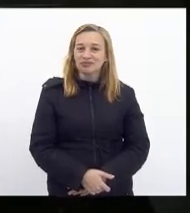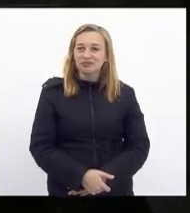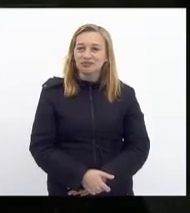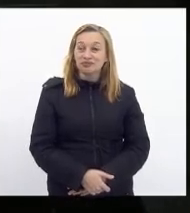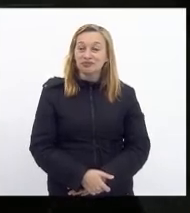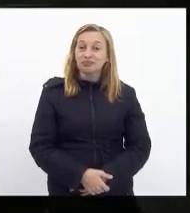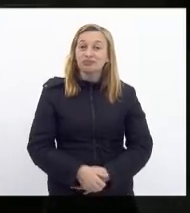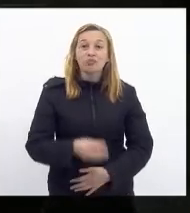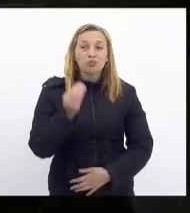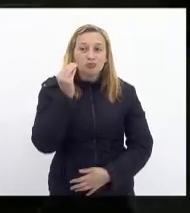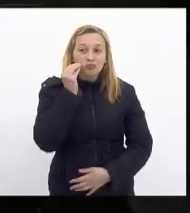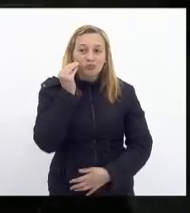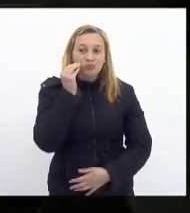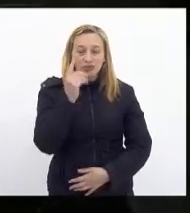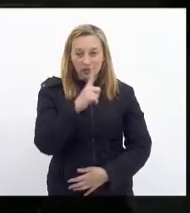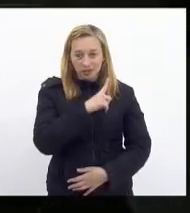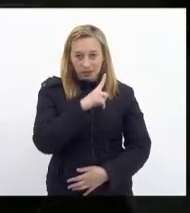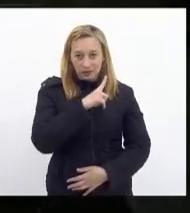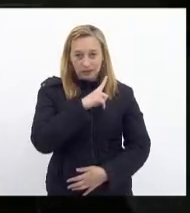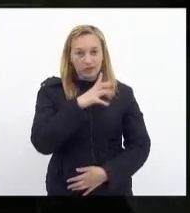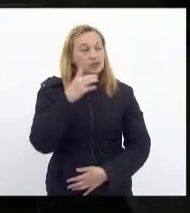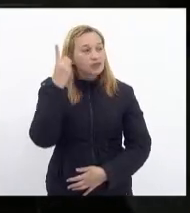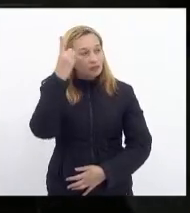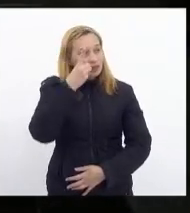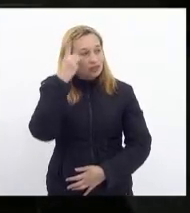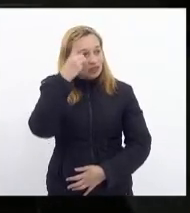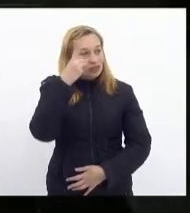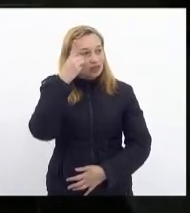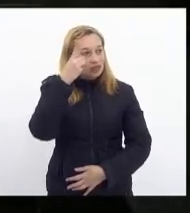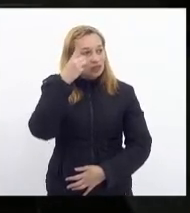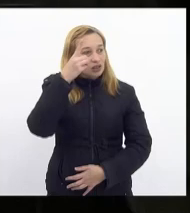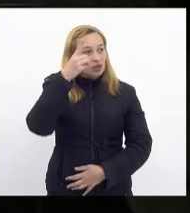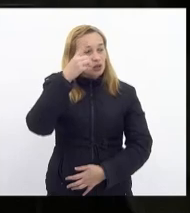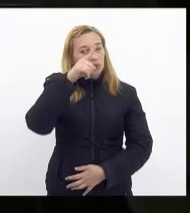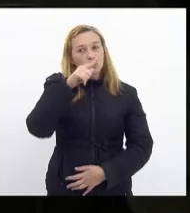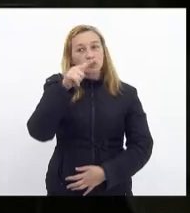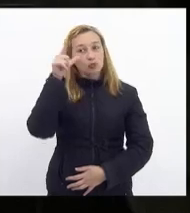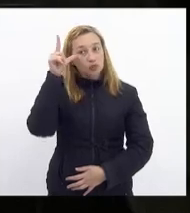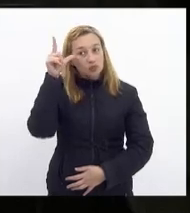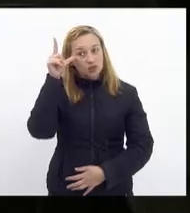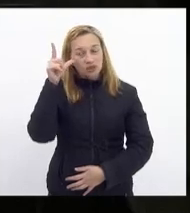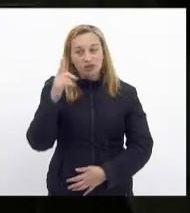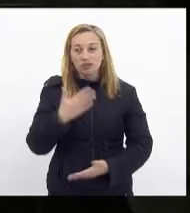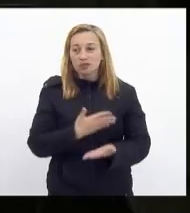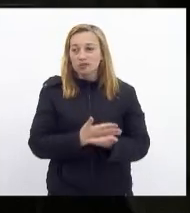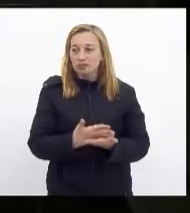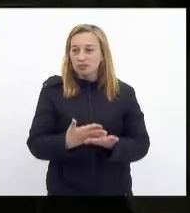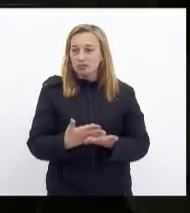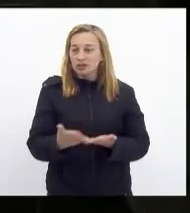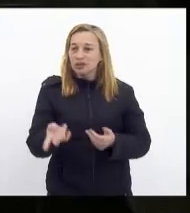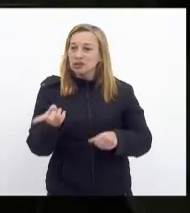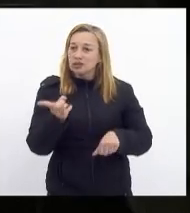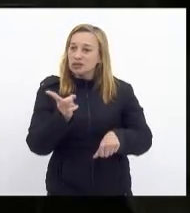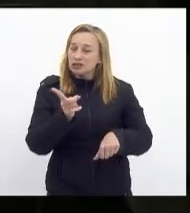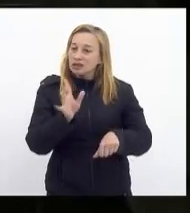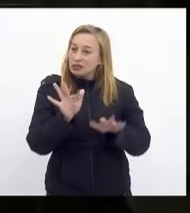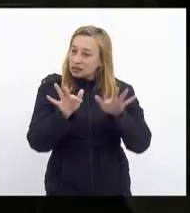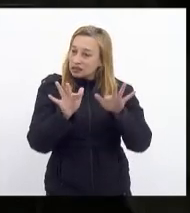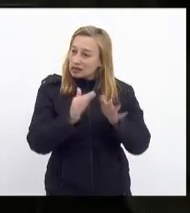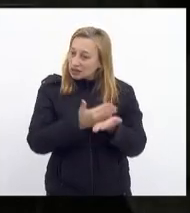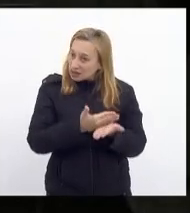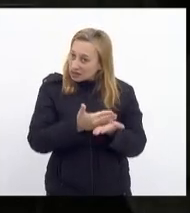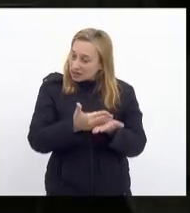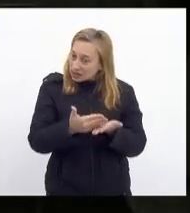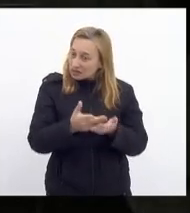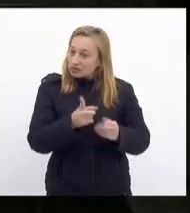oportunidade deputada Lucinha no expediente inicial de